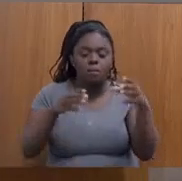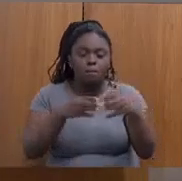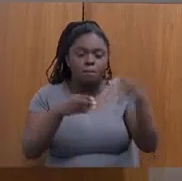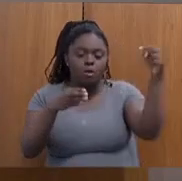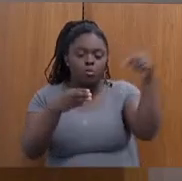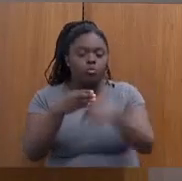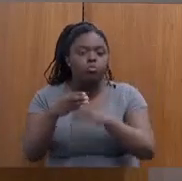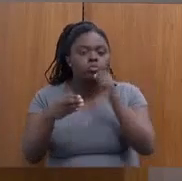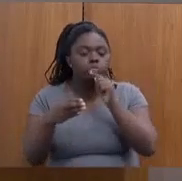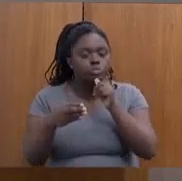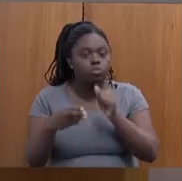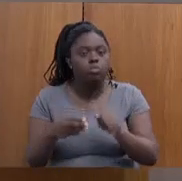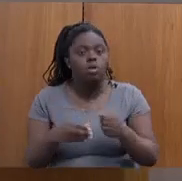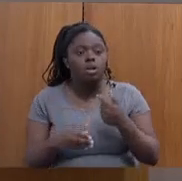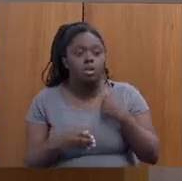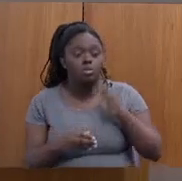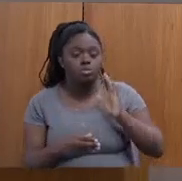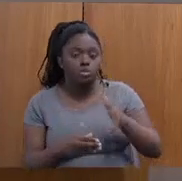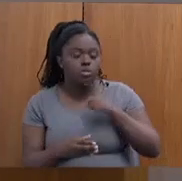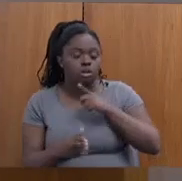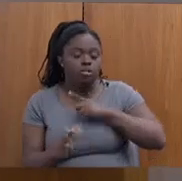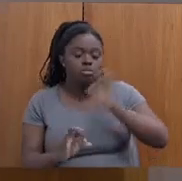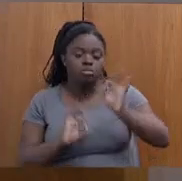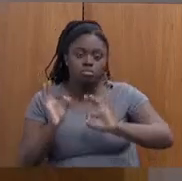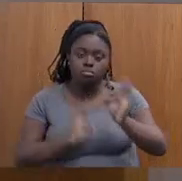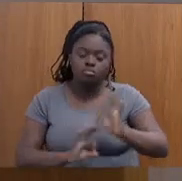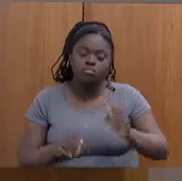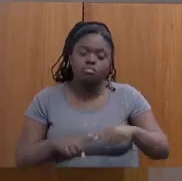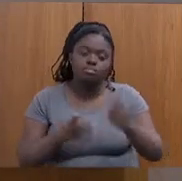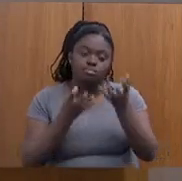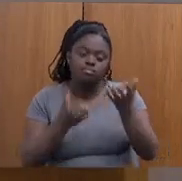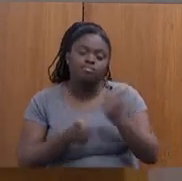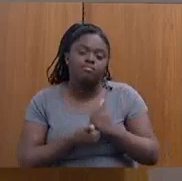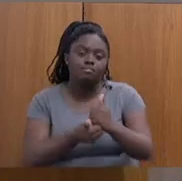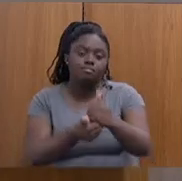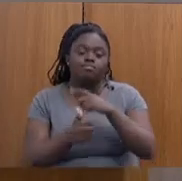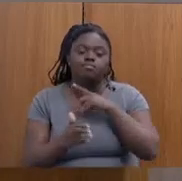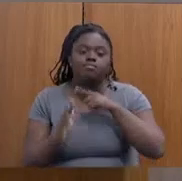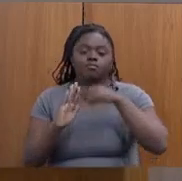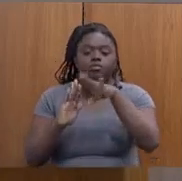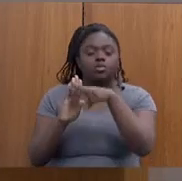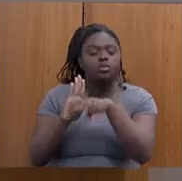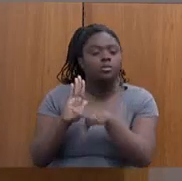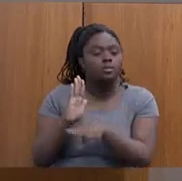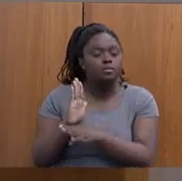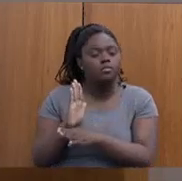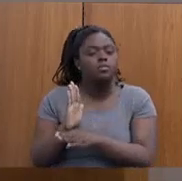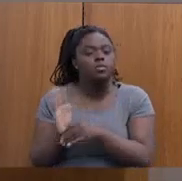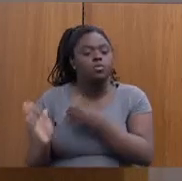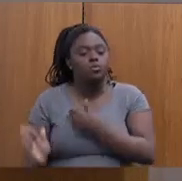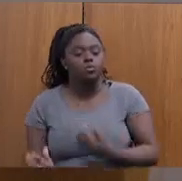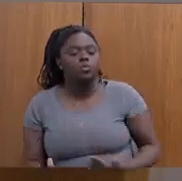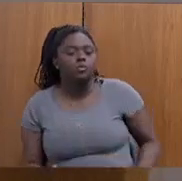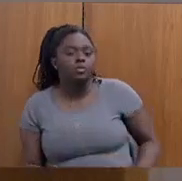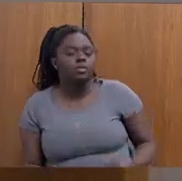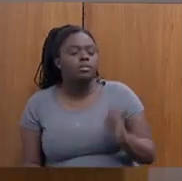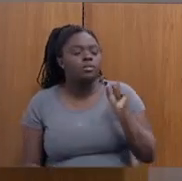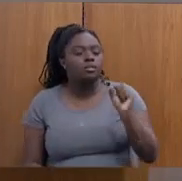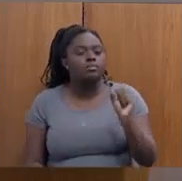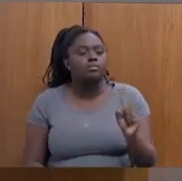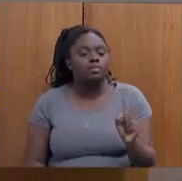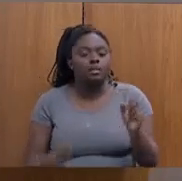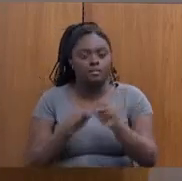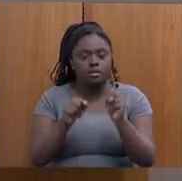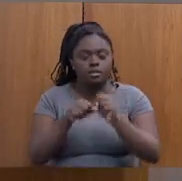um apoio. Nós temos um grande programa do governo federal que são cisternas na área da Sudene. E aí